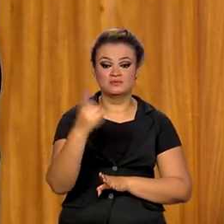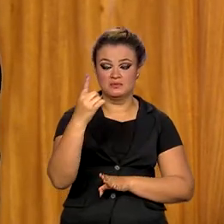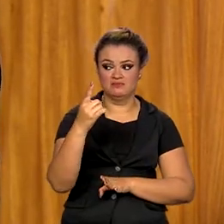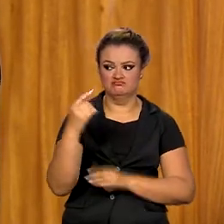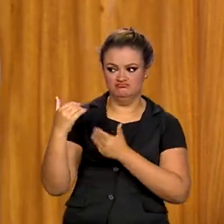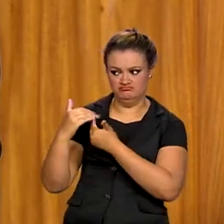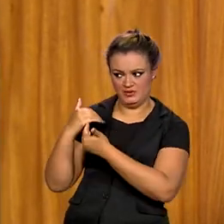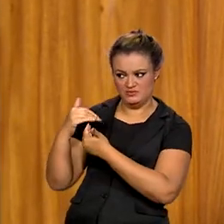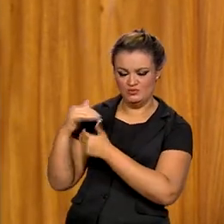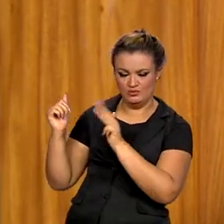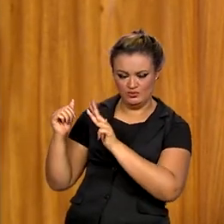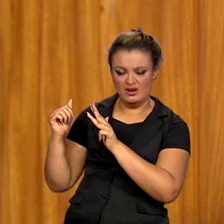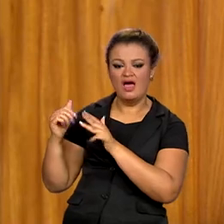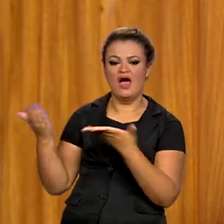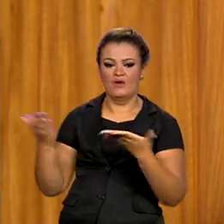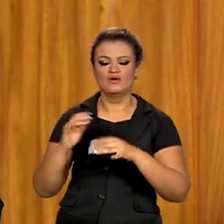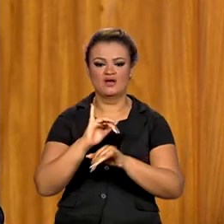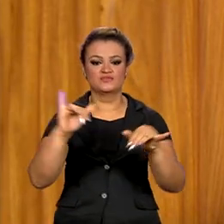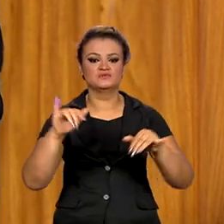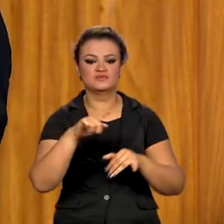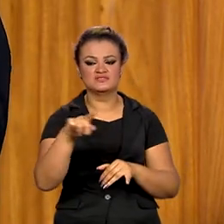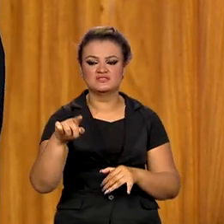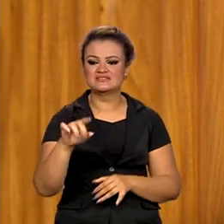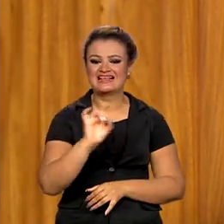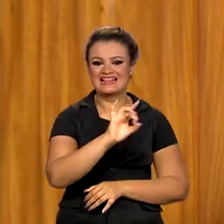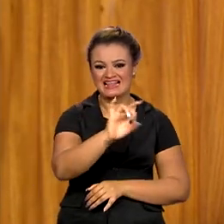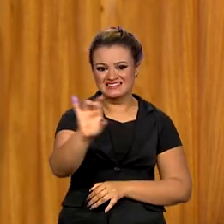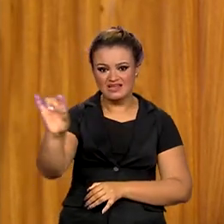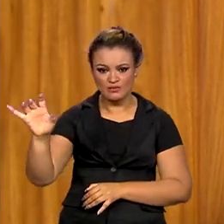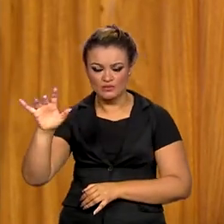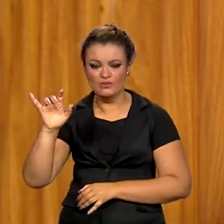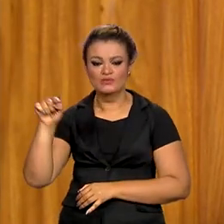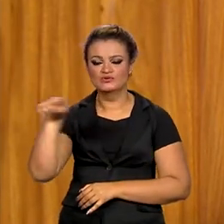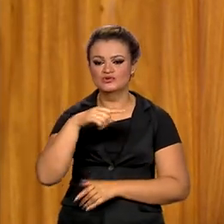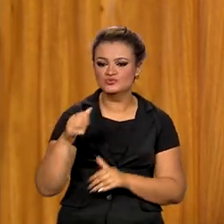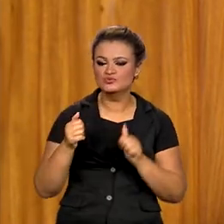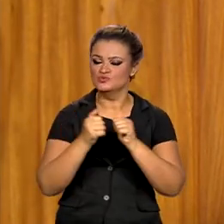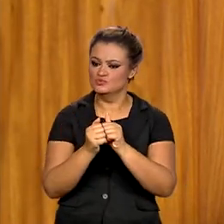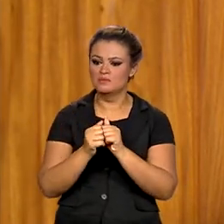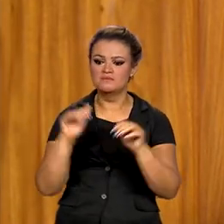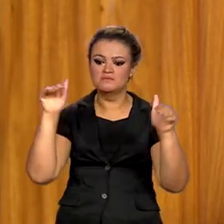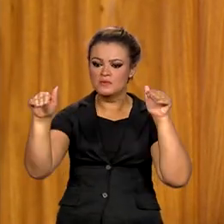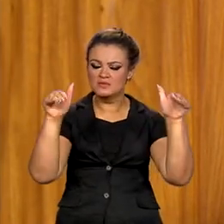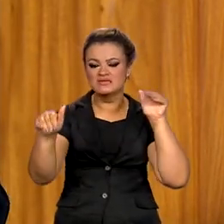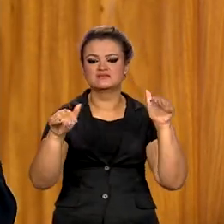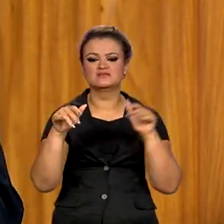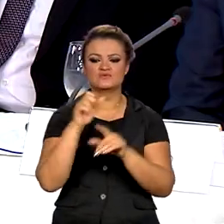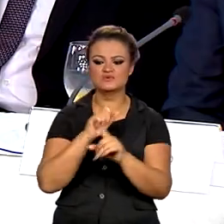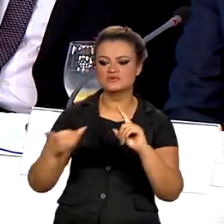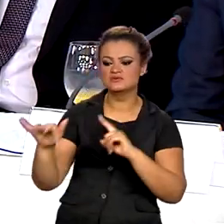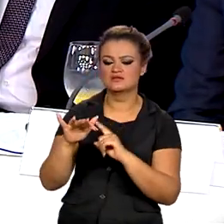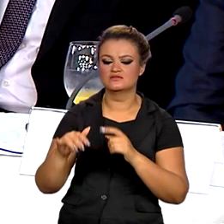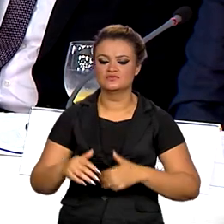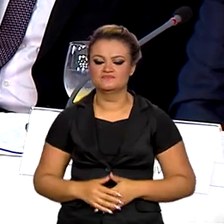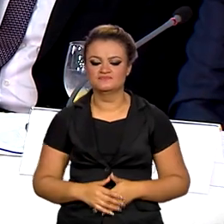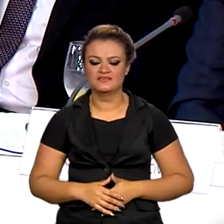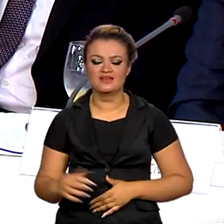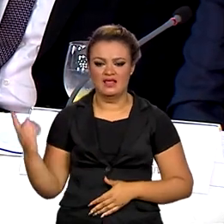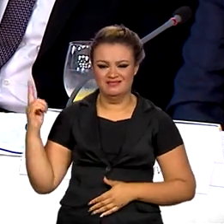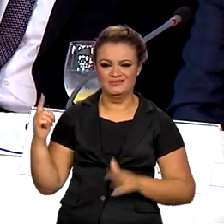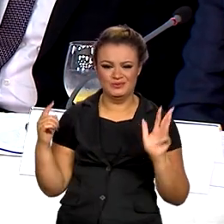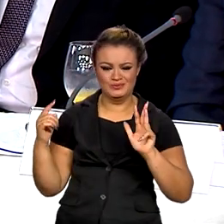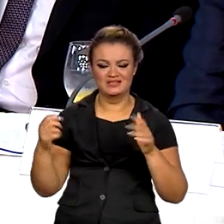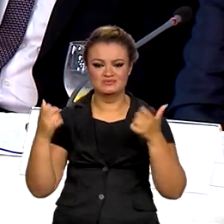Lula. É de que todos nós, todas nós, estejamos juntos mobilizando as nossas sociedades. O presidente